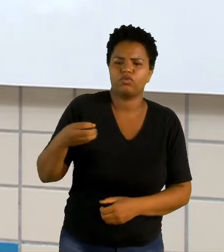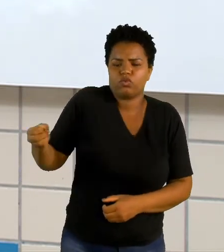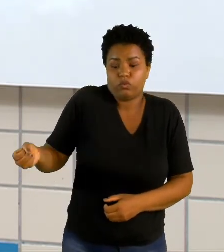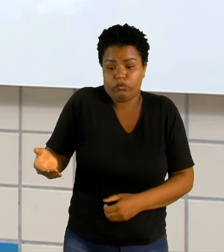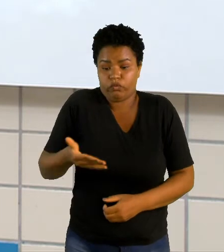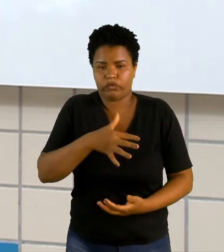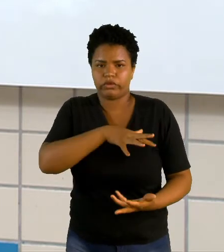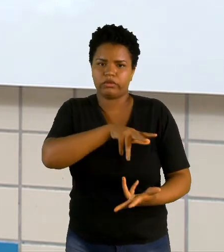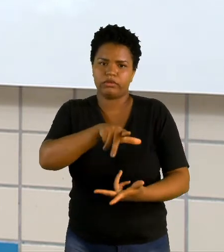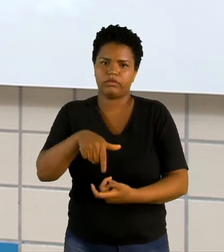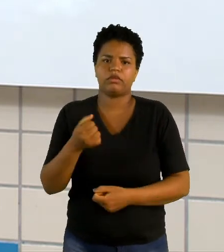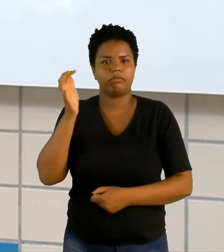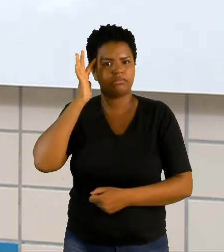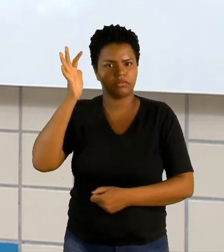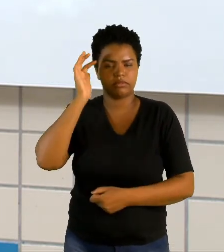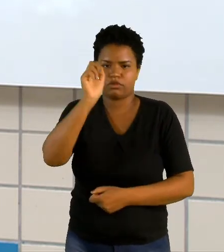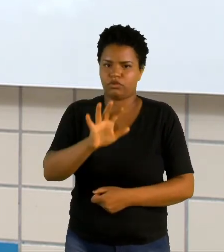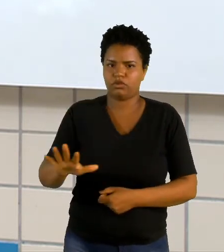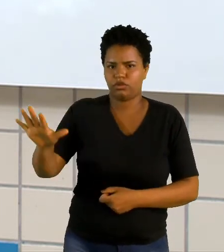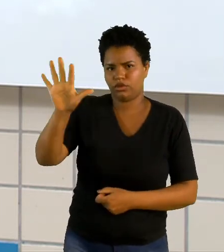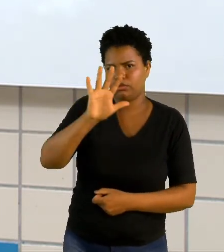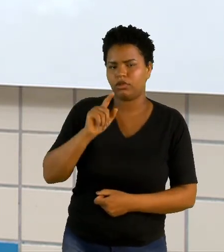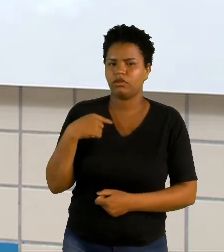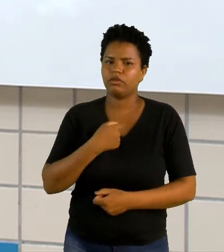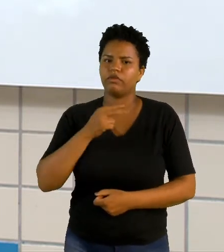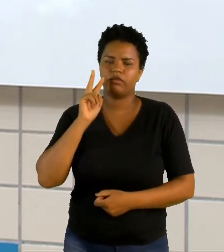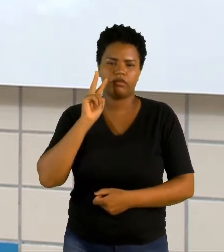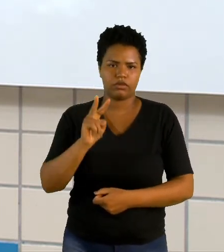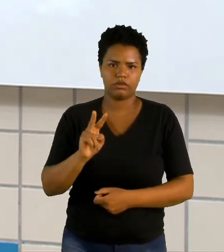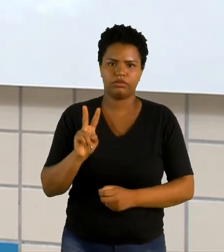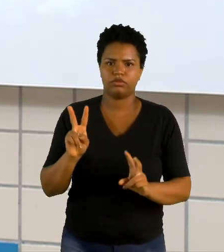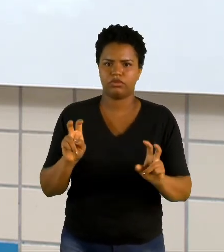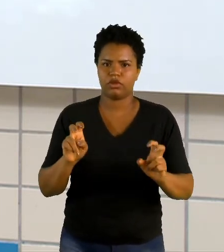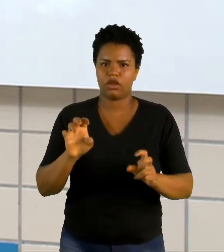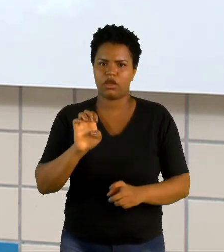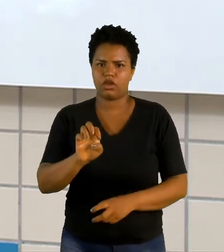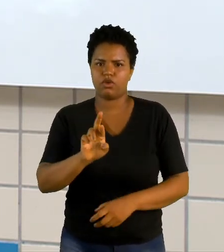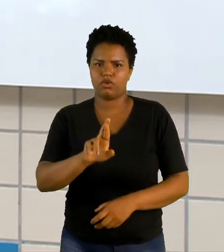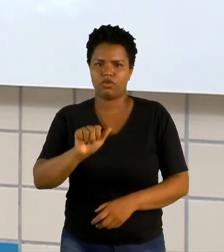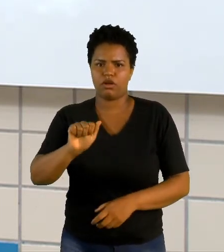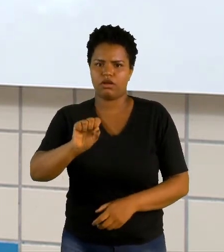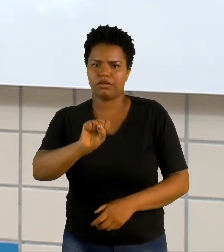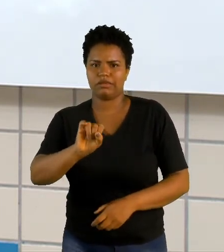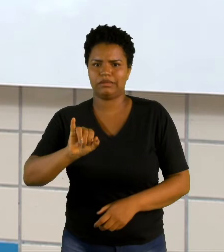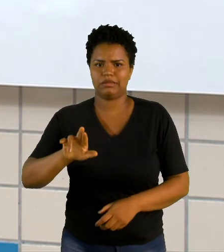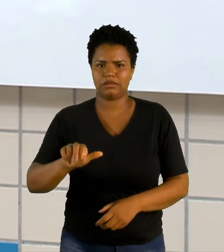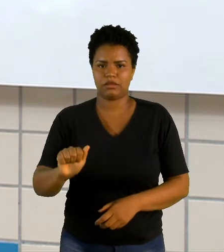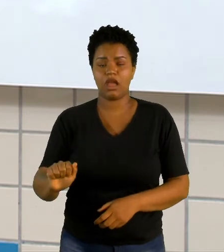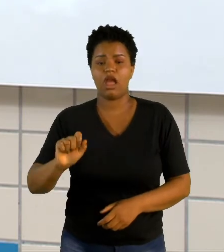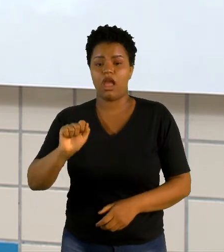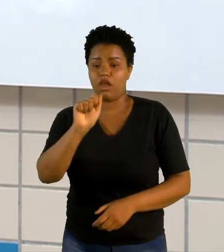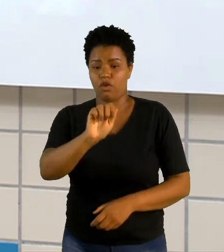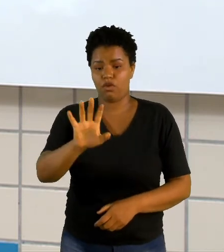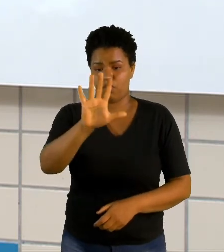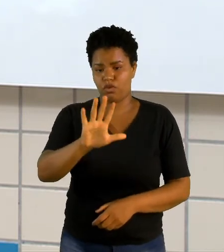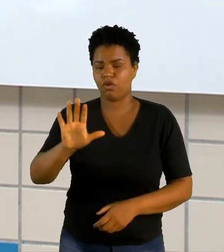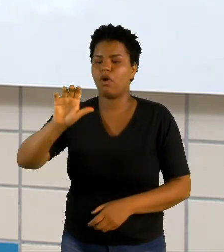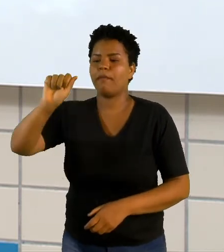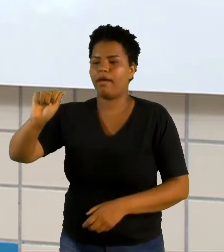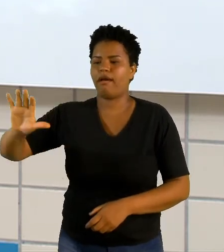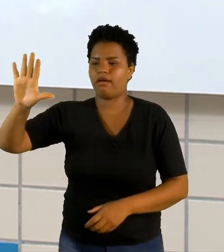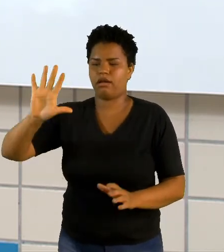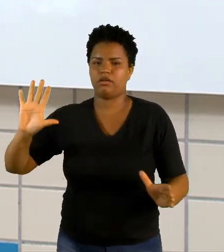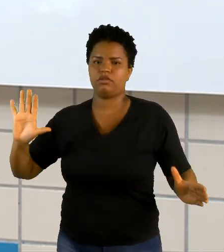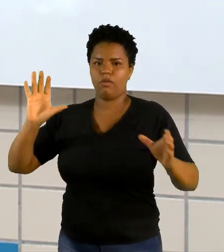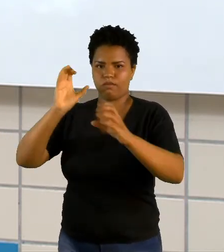são pensamentos europeus. Nós vimos sobre a questão da Eurásia, né? Que é a União da Europa e da Ásia, que fazem parte do mesmo bloco de